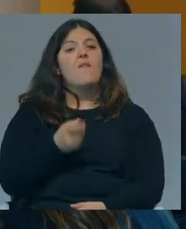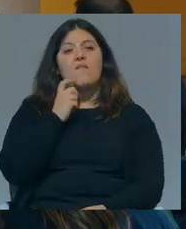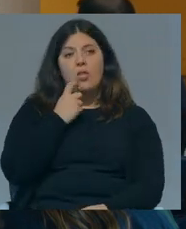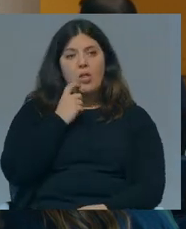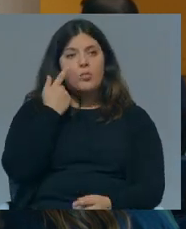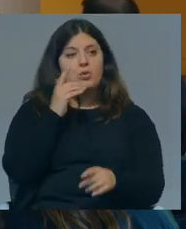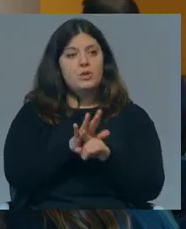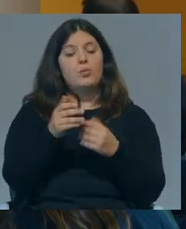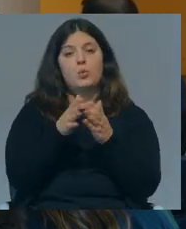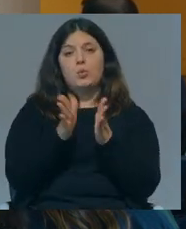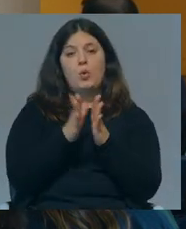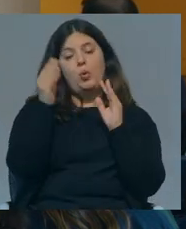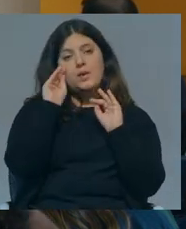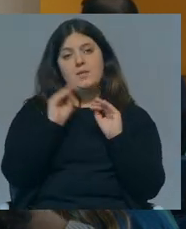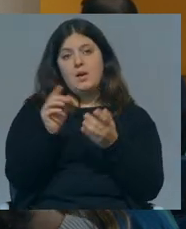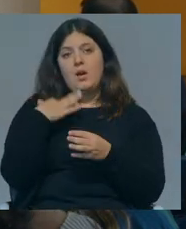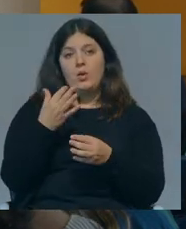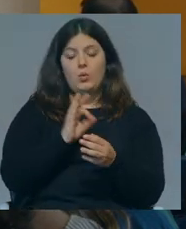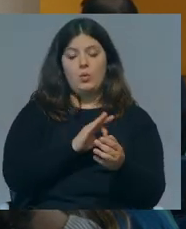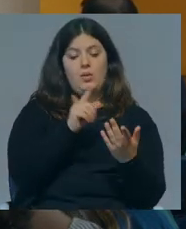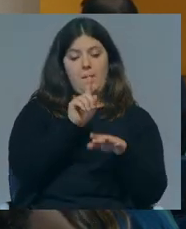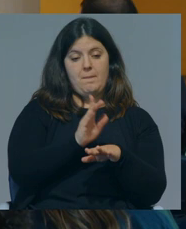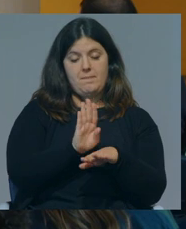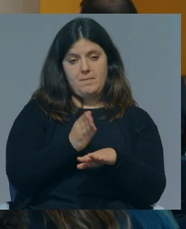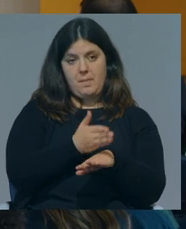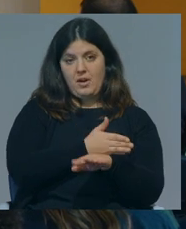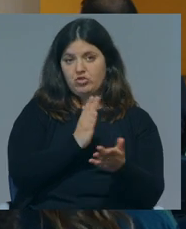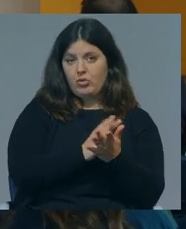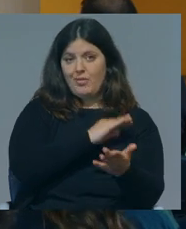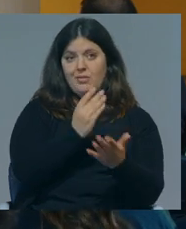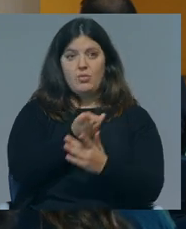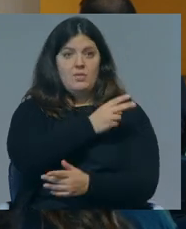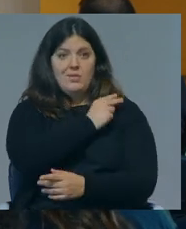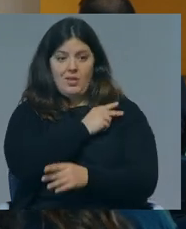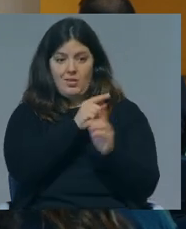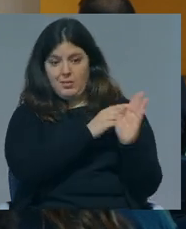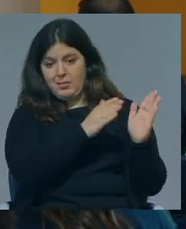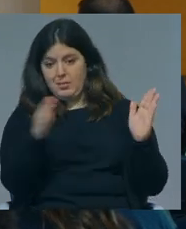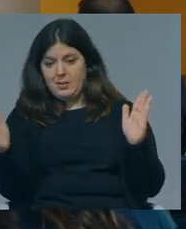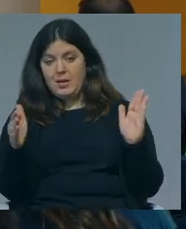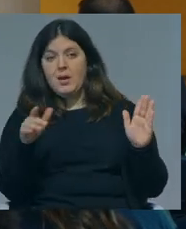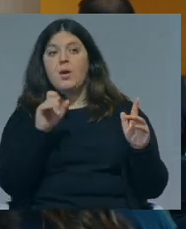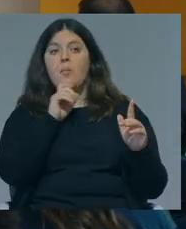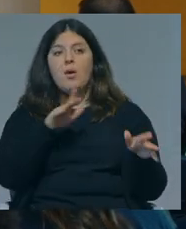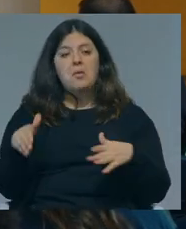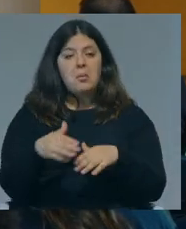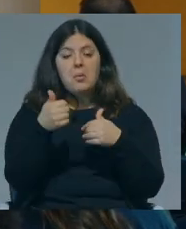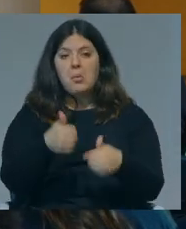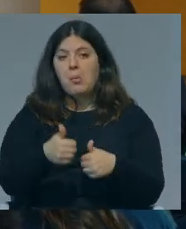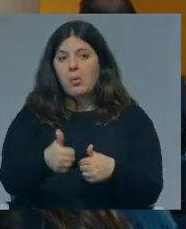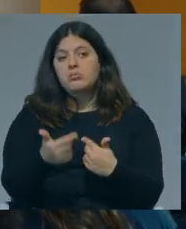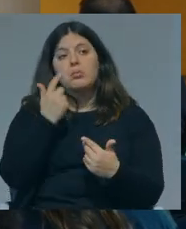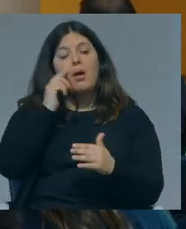exemplo, todo o ensino é gratuito, desde a pré-escola até a universidade. Será um bom caminho para diminuir a desigualdade no